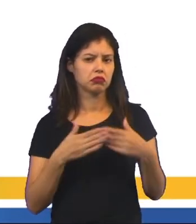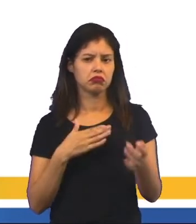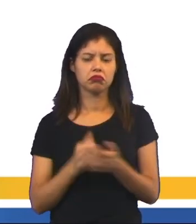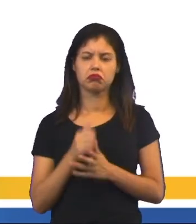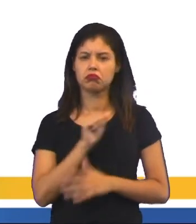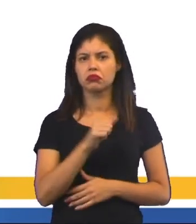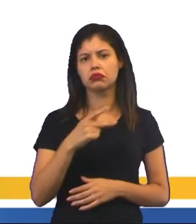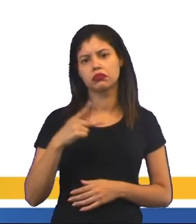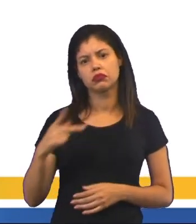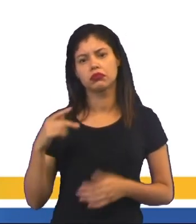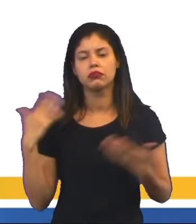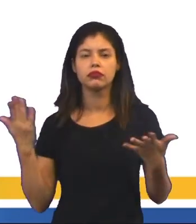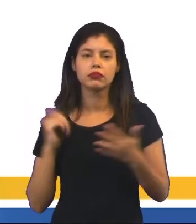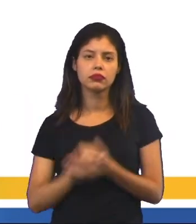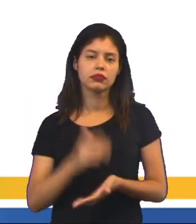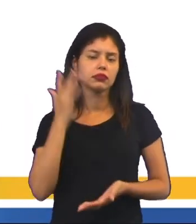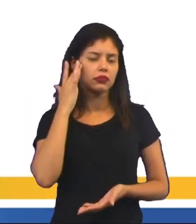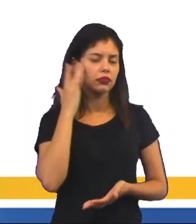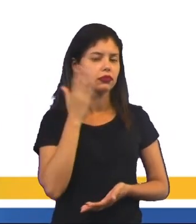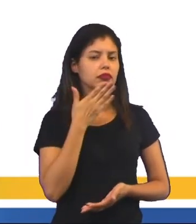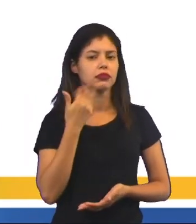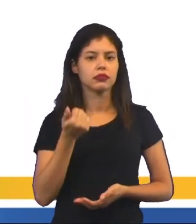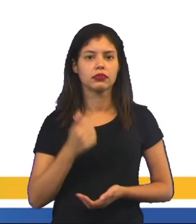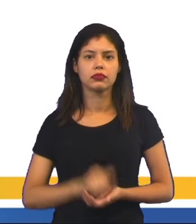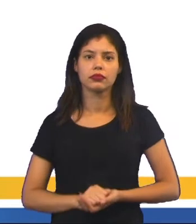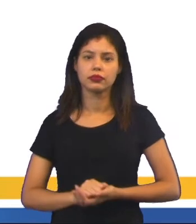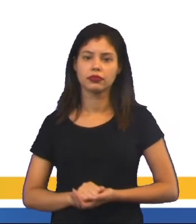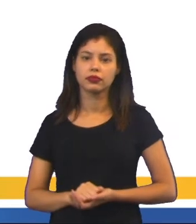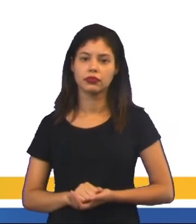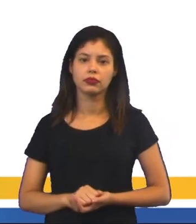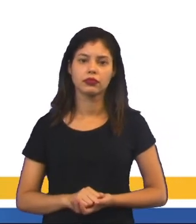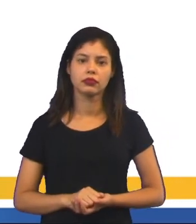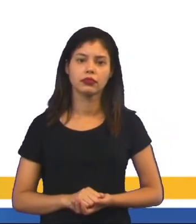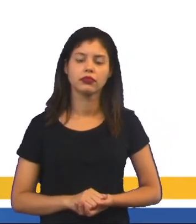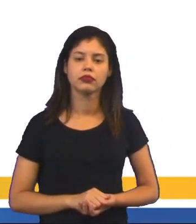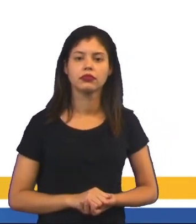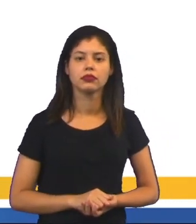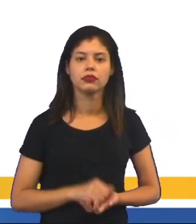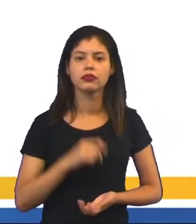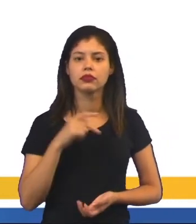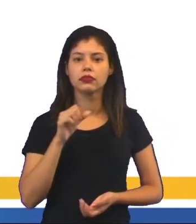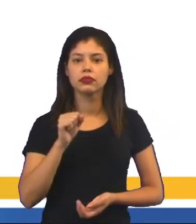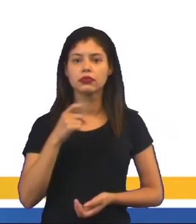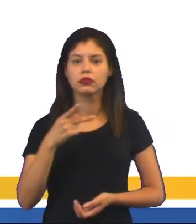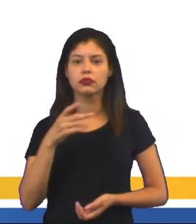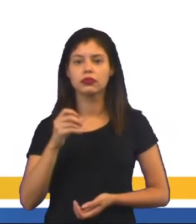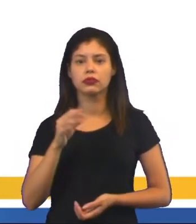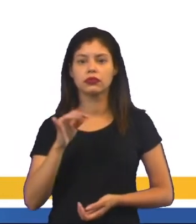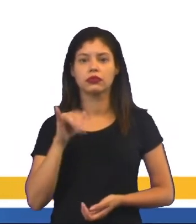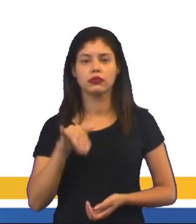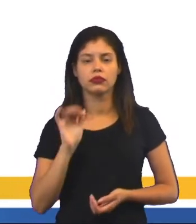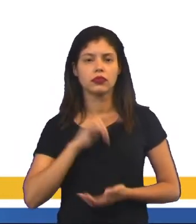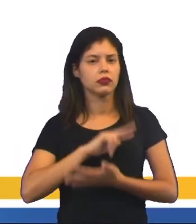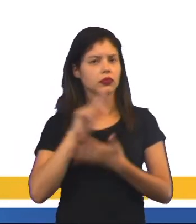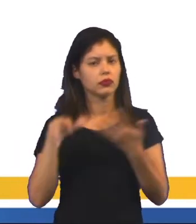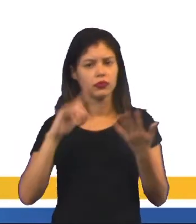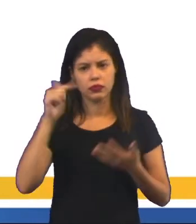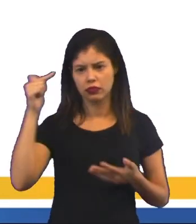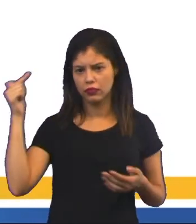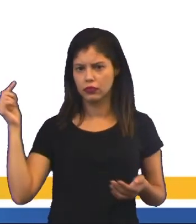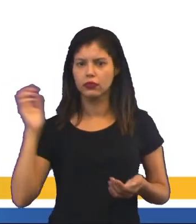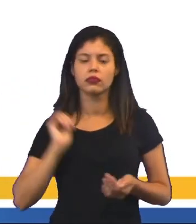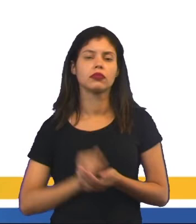app que você achar mais interessante. Tem aí esse período aí que a Spotify está em evidência, mas existem muitos